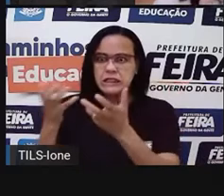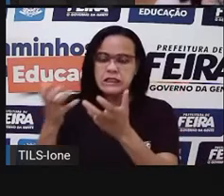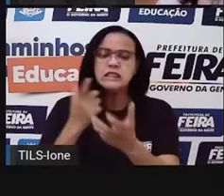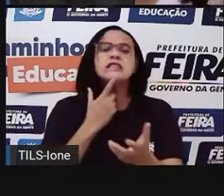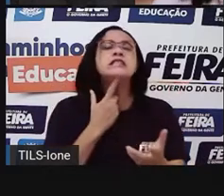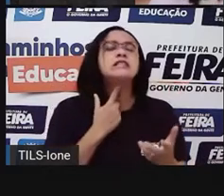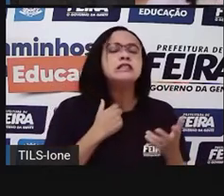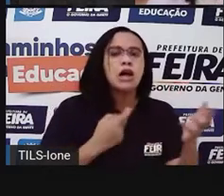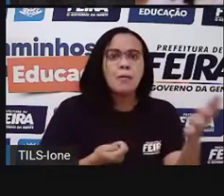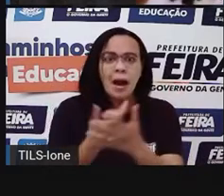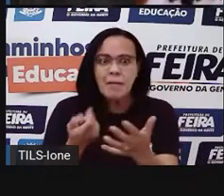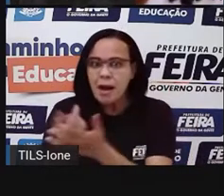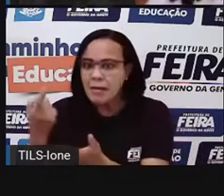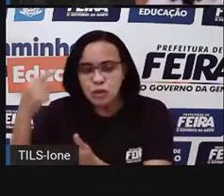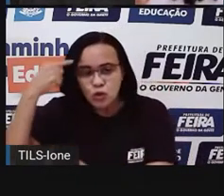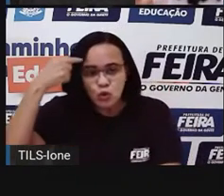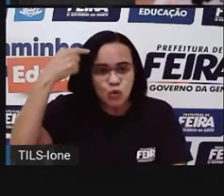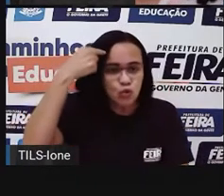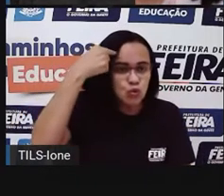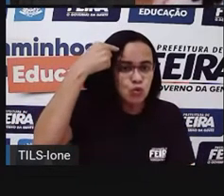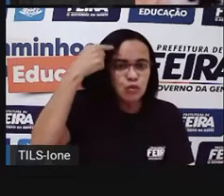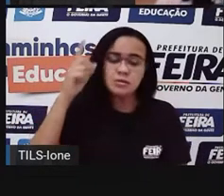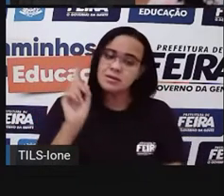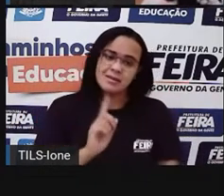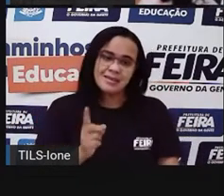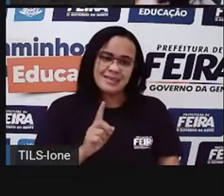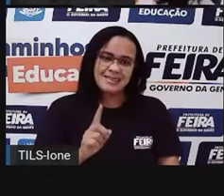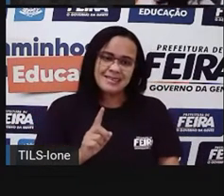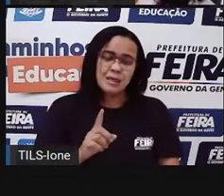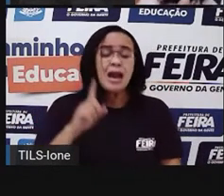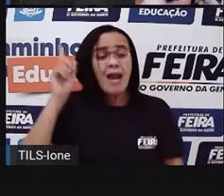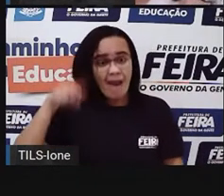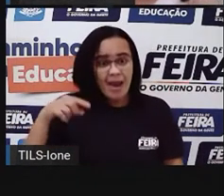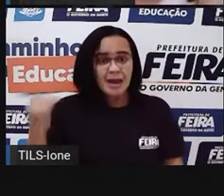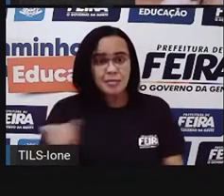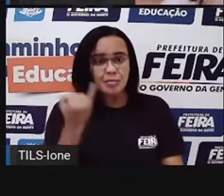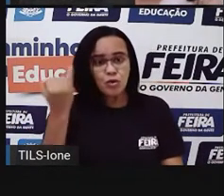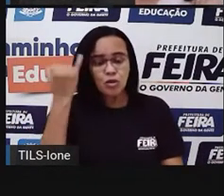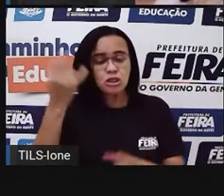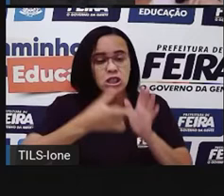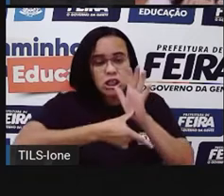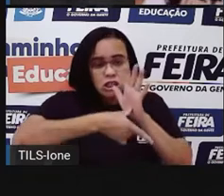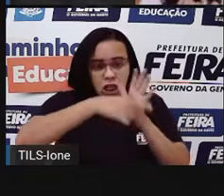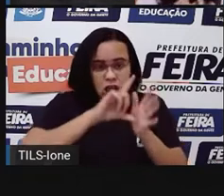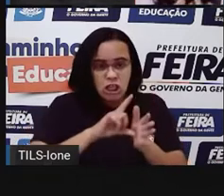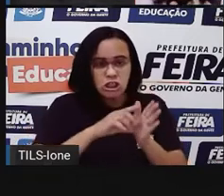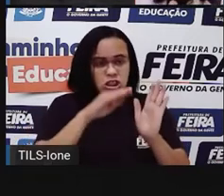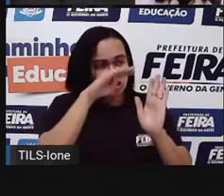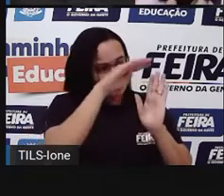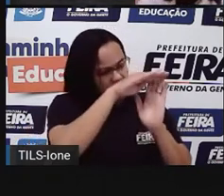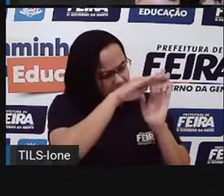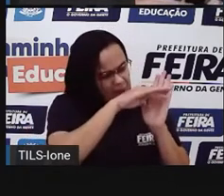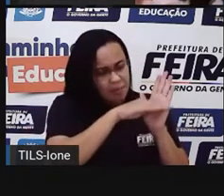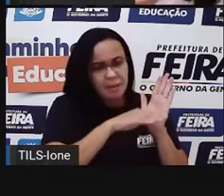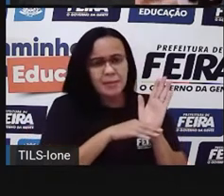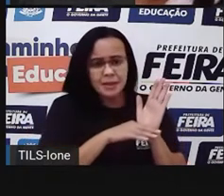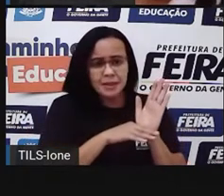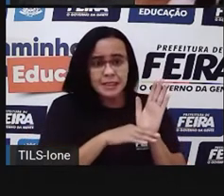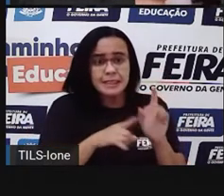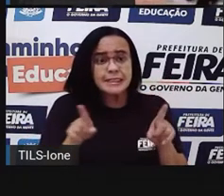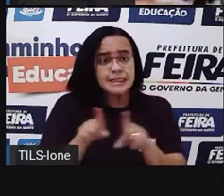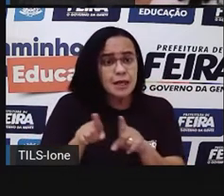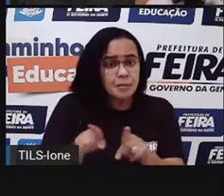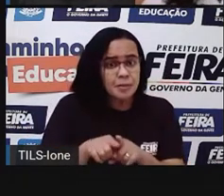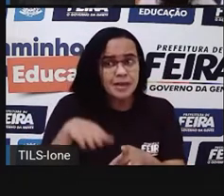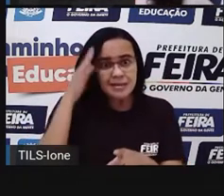tempo, né? Então, é importante você saber o que você vai comprar, né? Saber quanto de dinheiro você tem